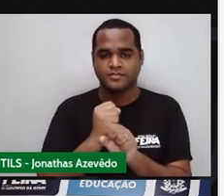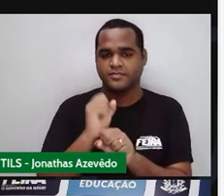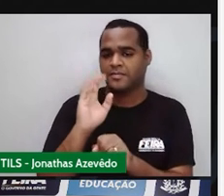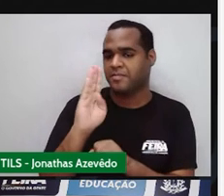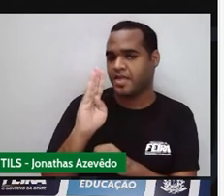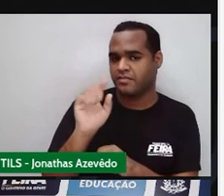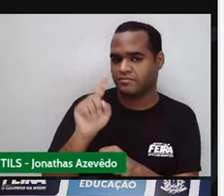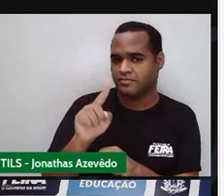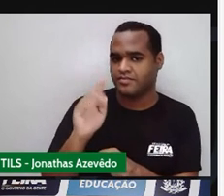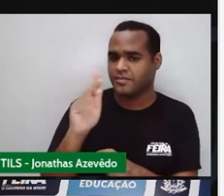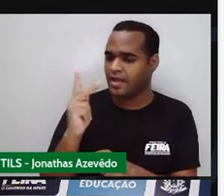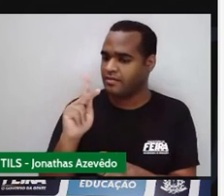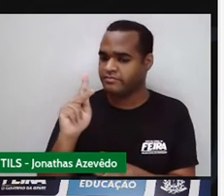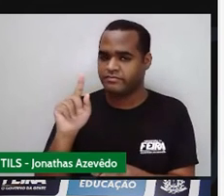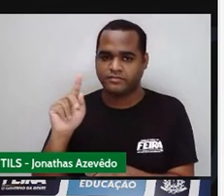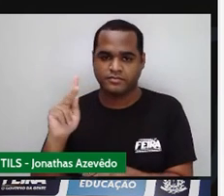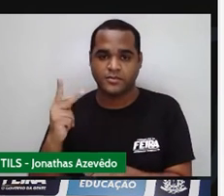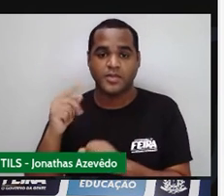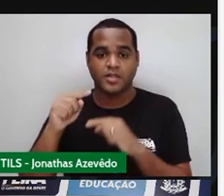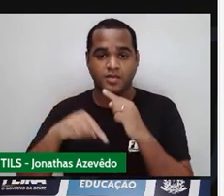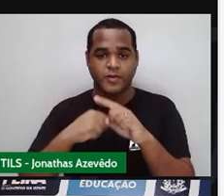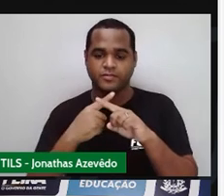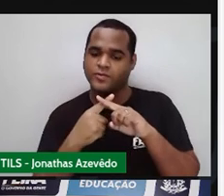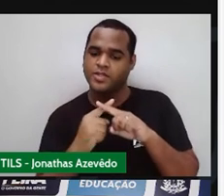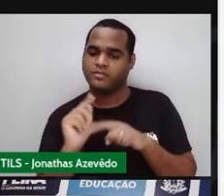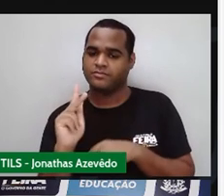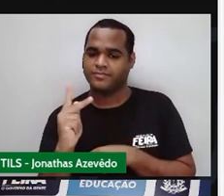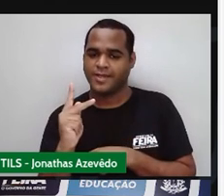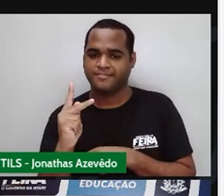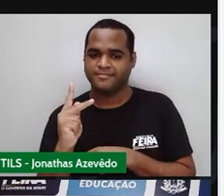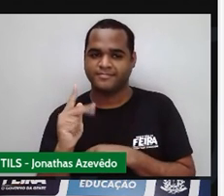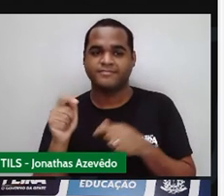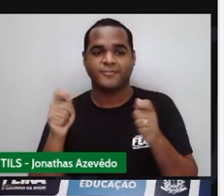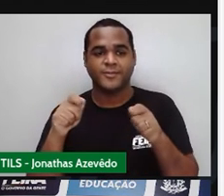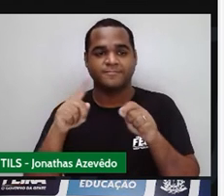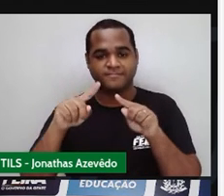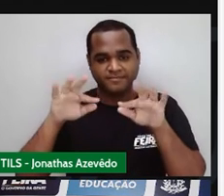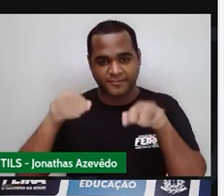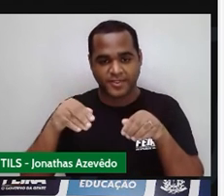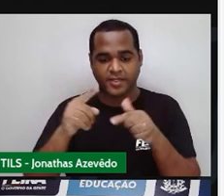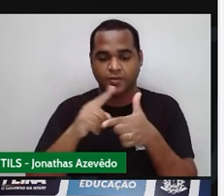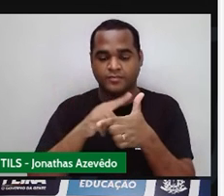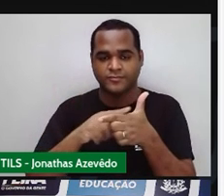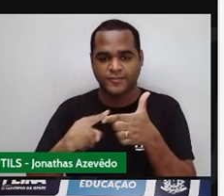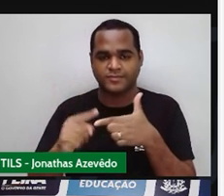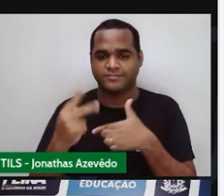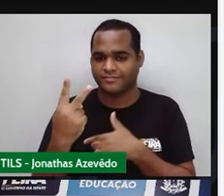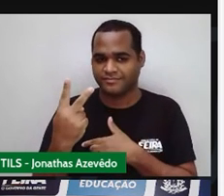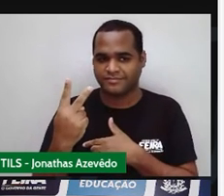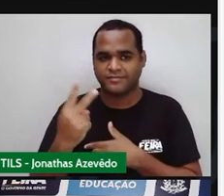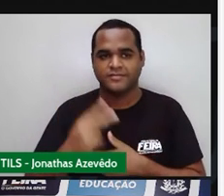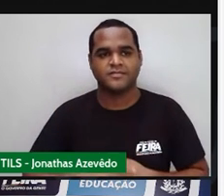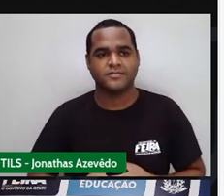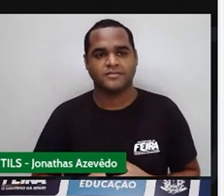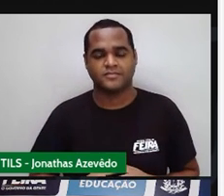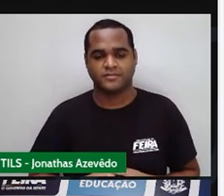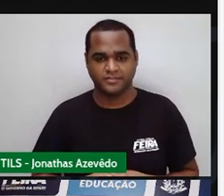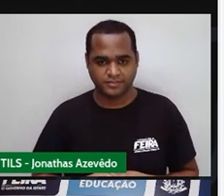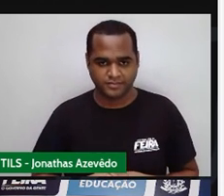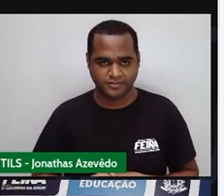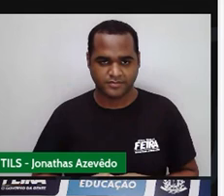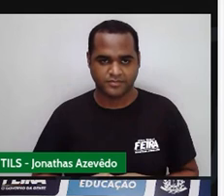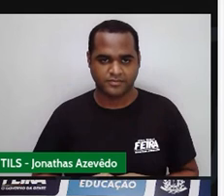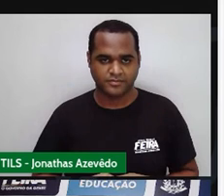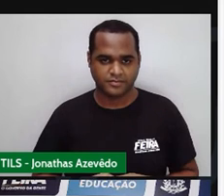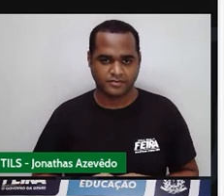dele, depois multiplicar pela altura e no final dividir por dois, tá bom?